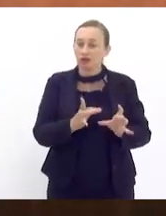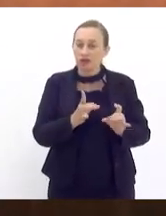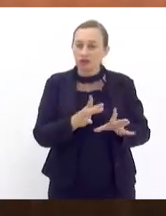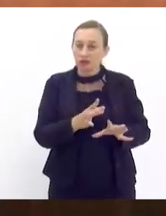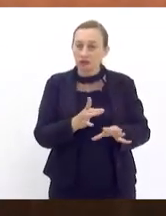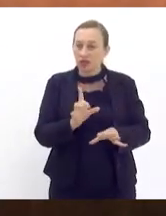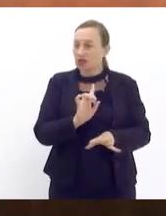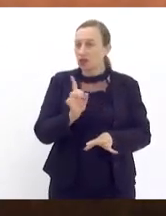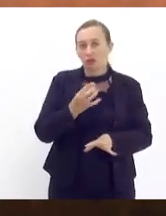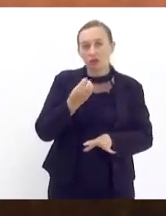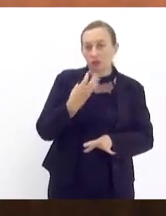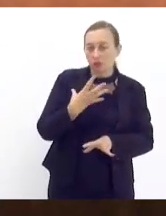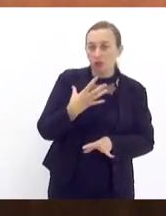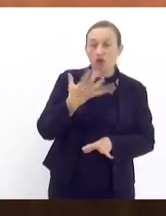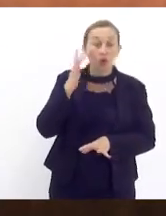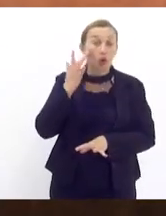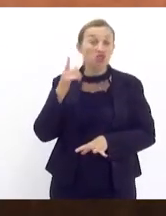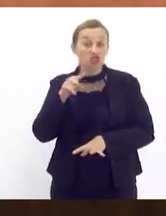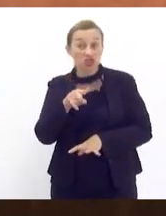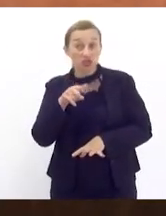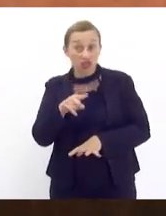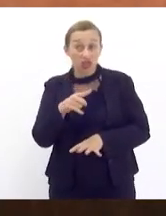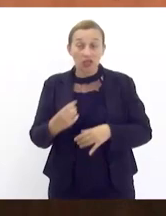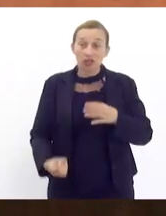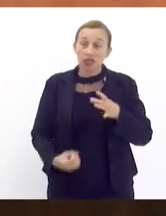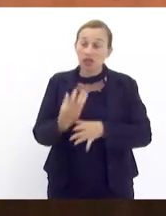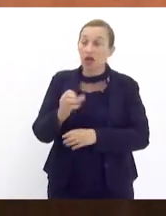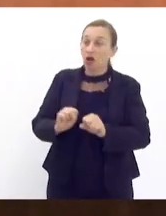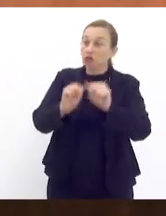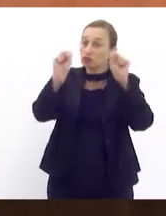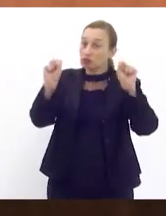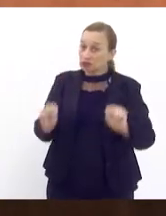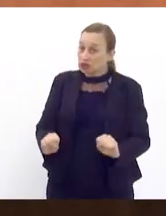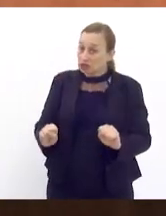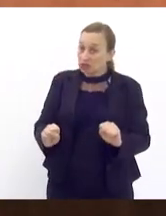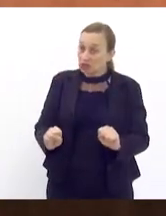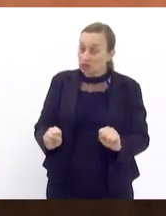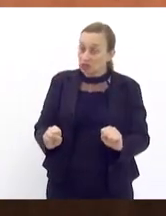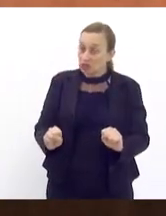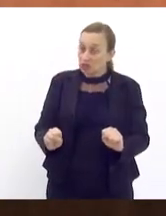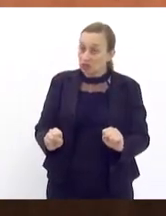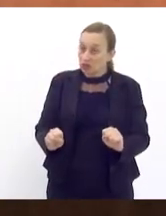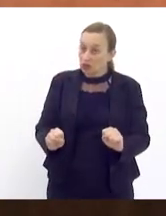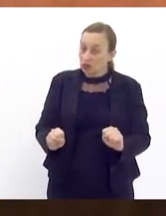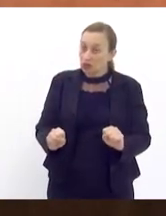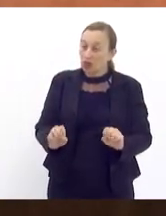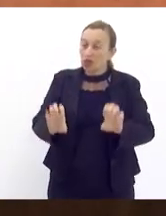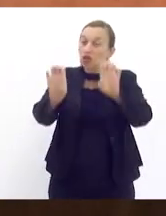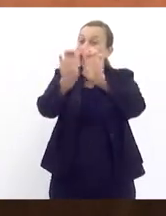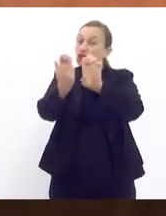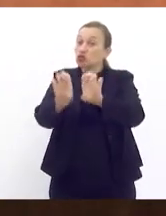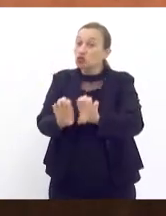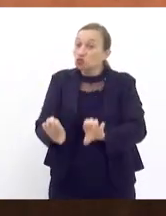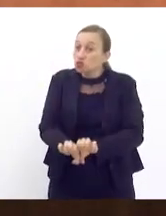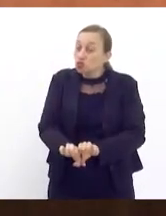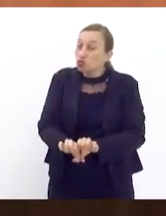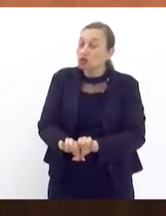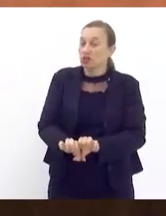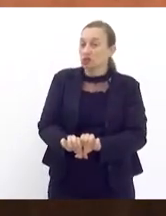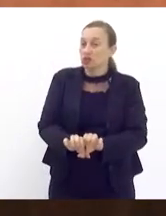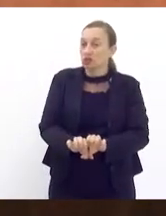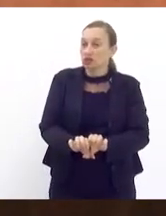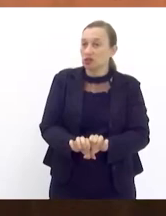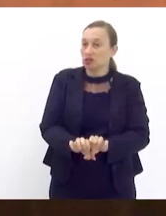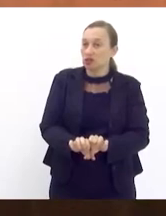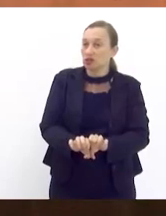não cabe eu acho que ali tem que criar um sistema para que dê estrutura e essa estrutura